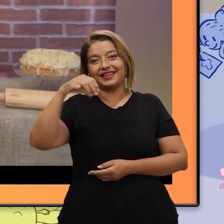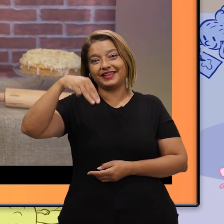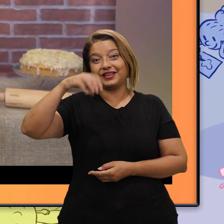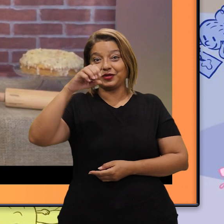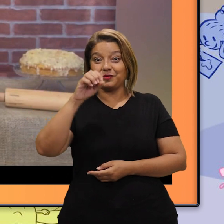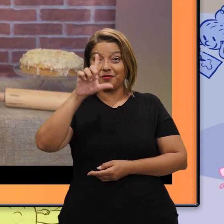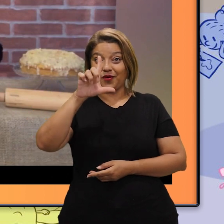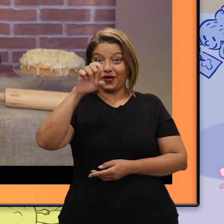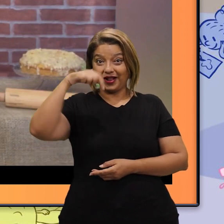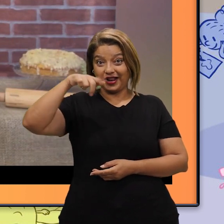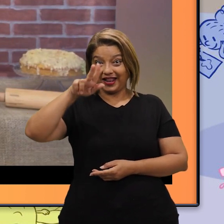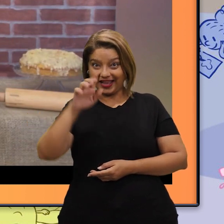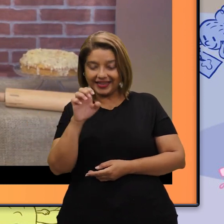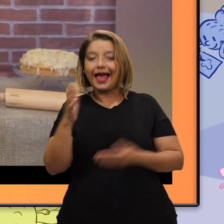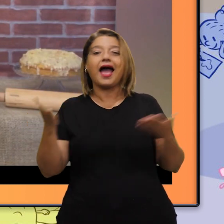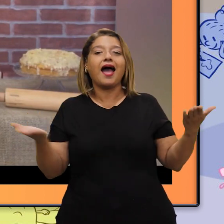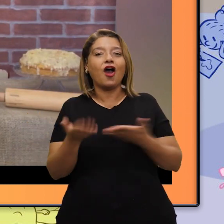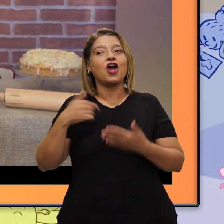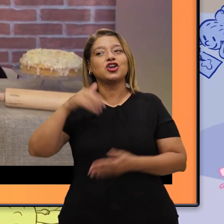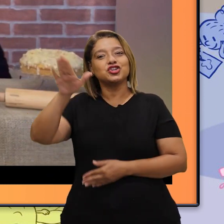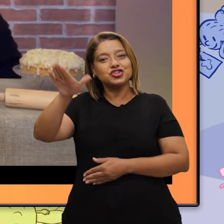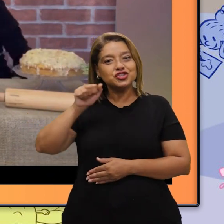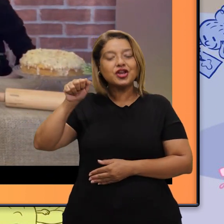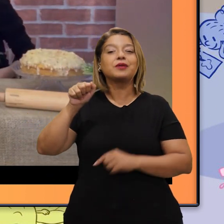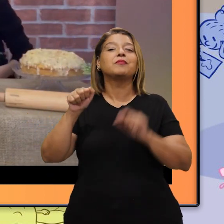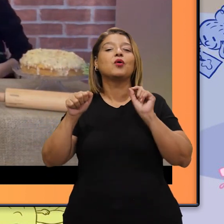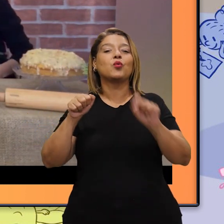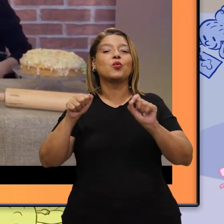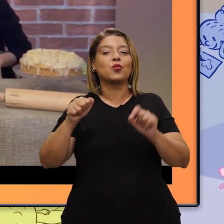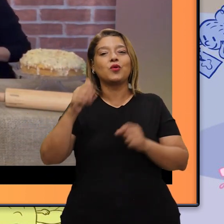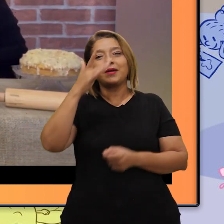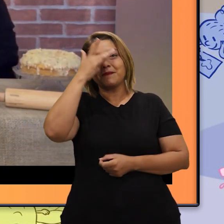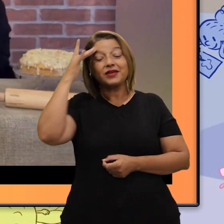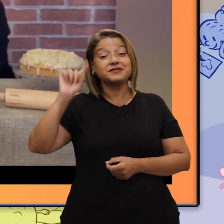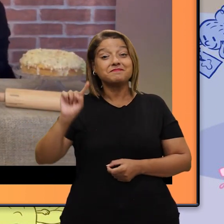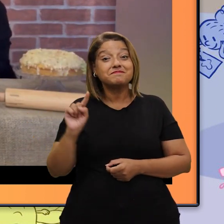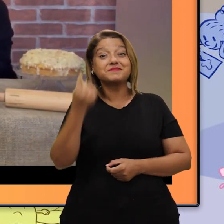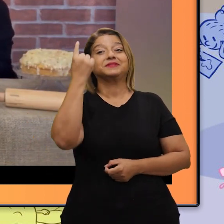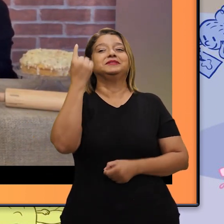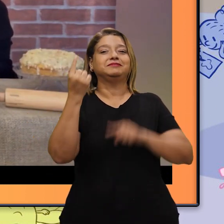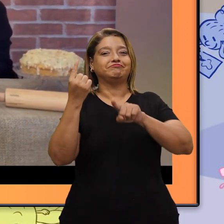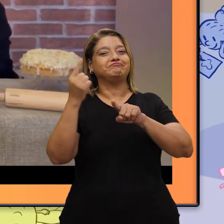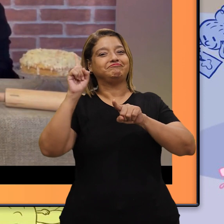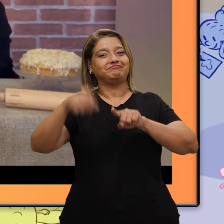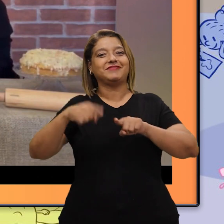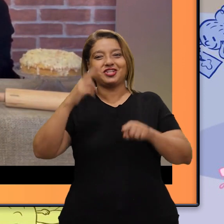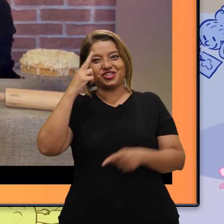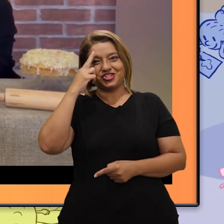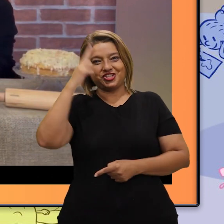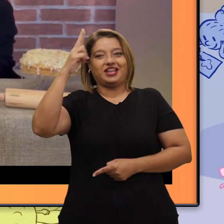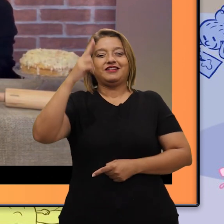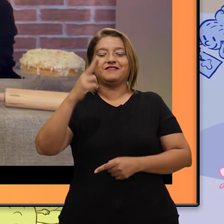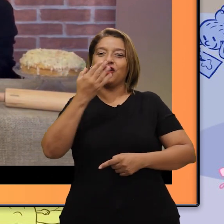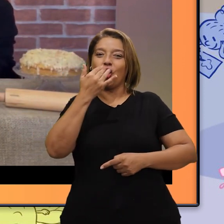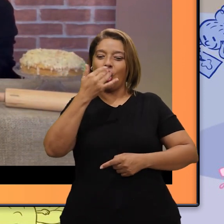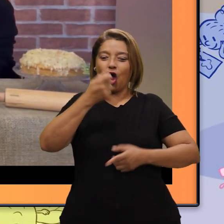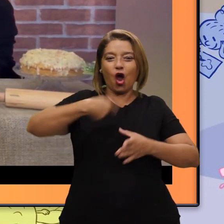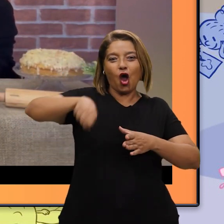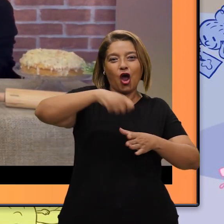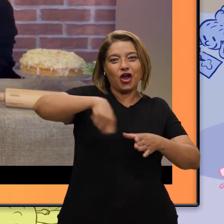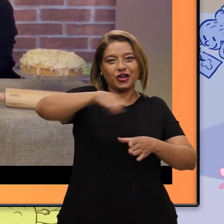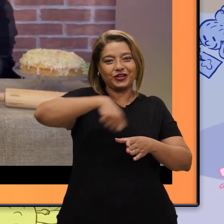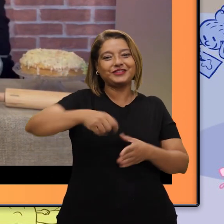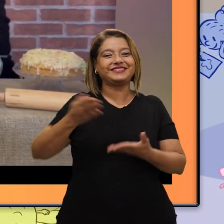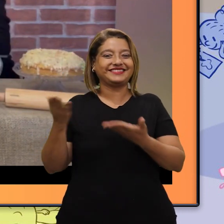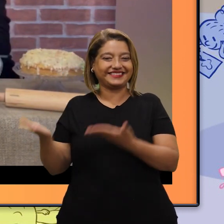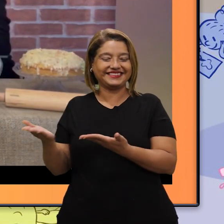Agora eu quero chamar aqui o nosso primeiro chefe de cozinha, Hendrik.